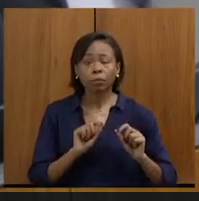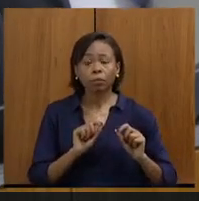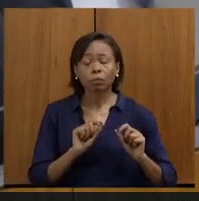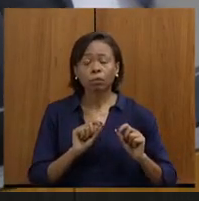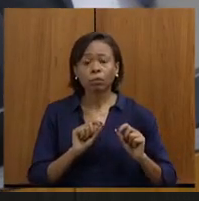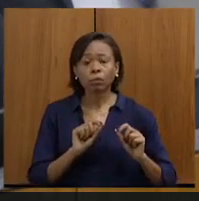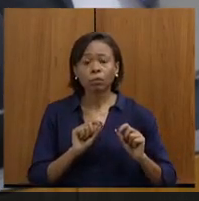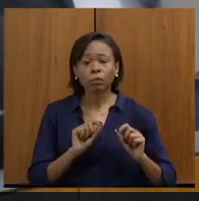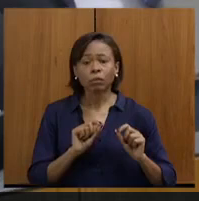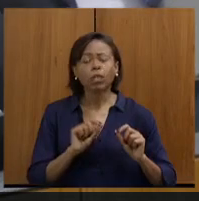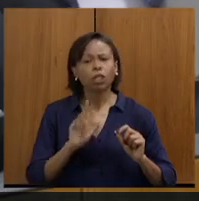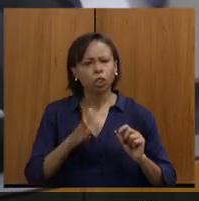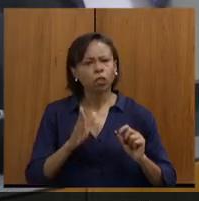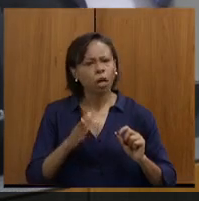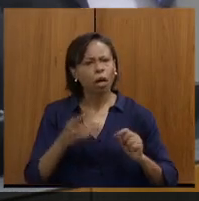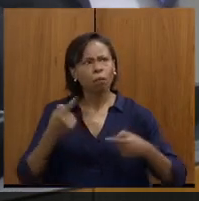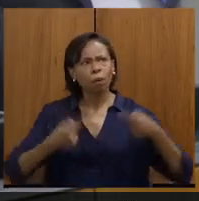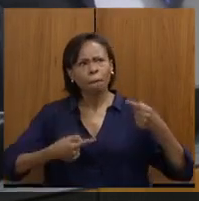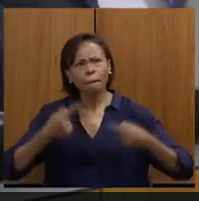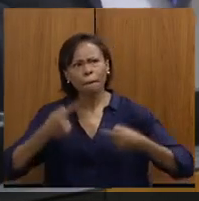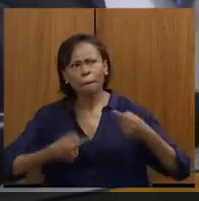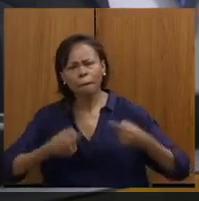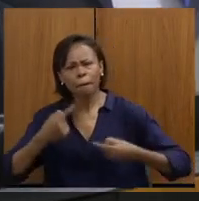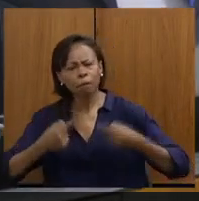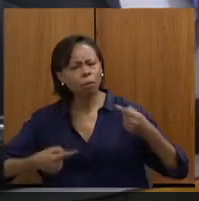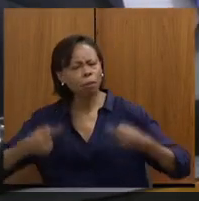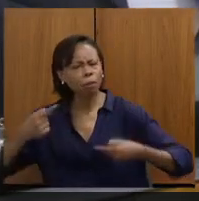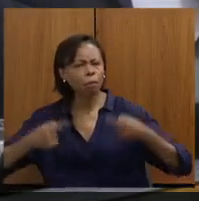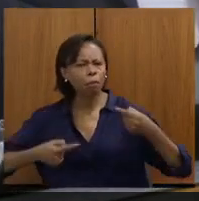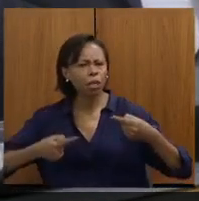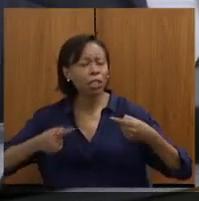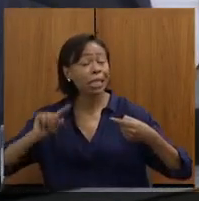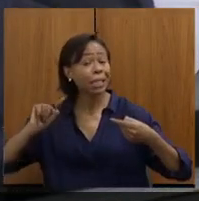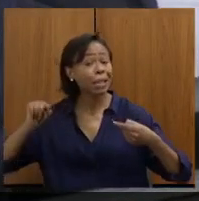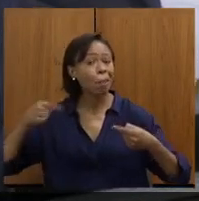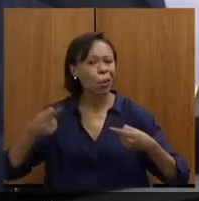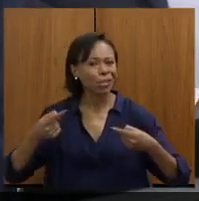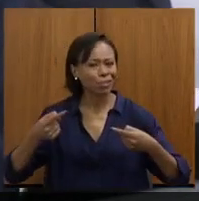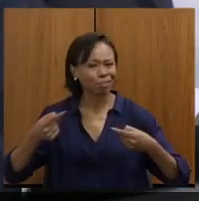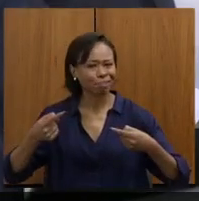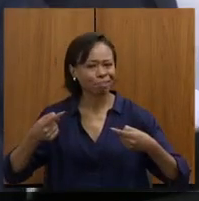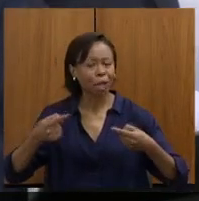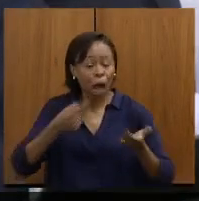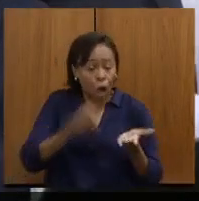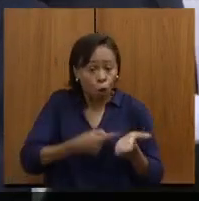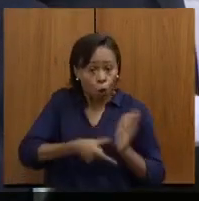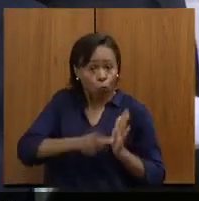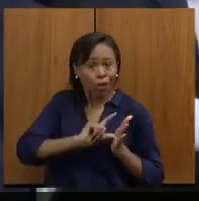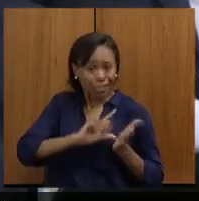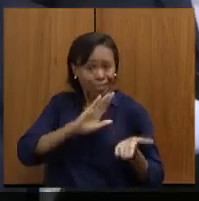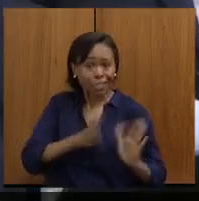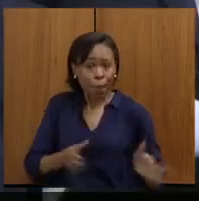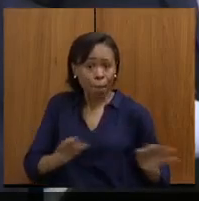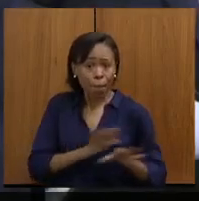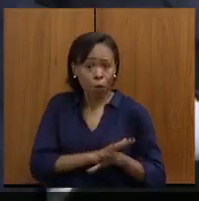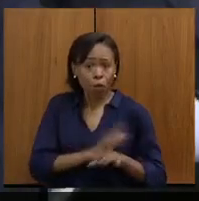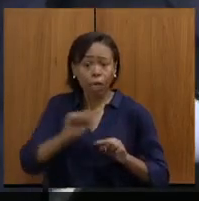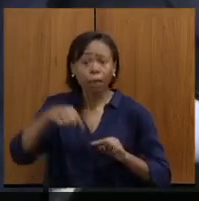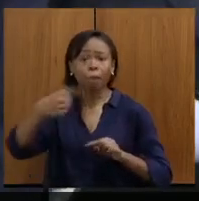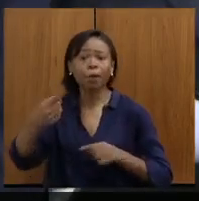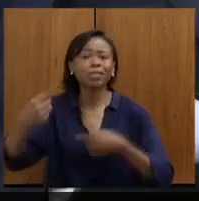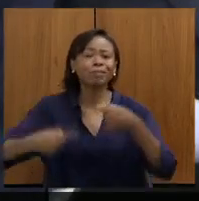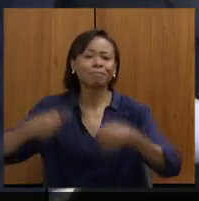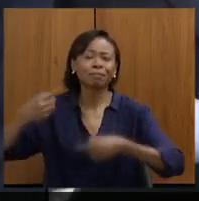As discussões feitas aqui vieram a posteriori, depois do acordo já feito. Até que,